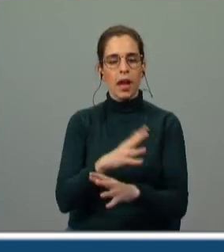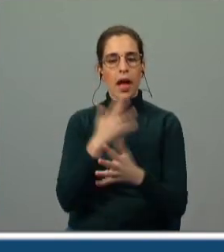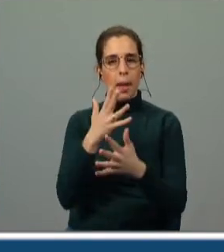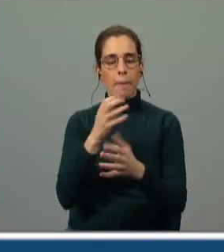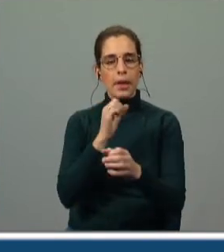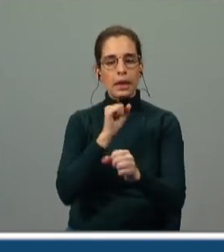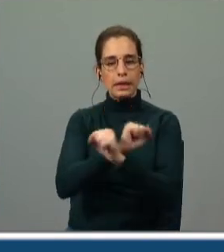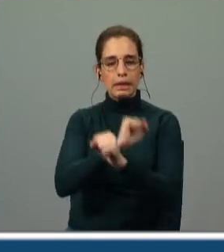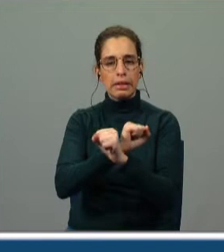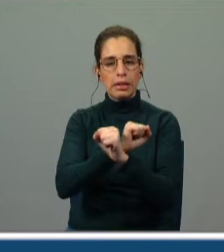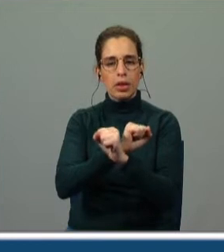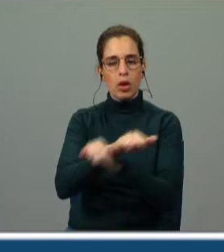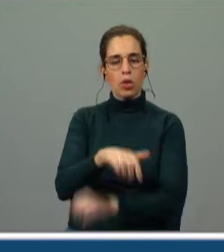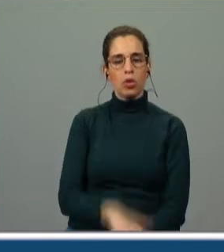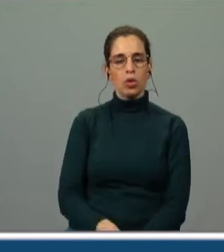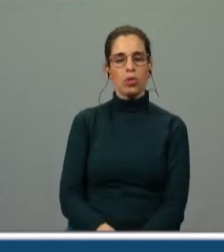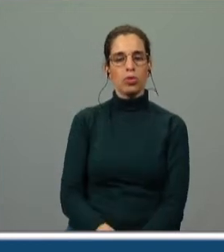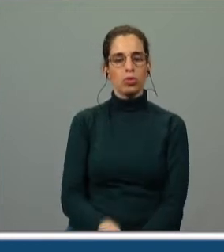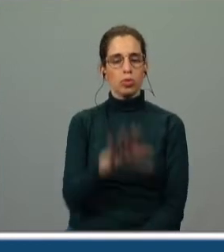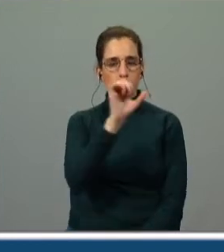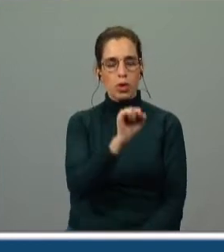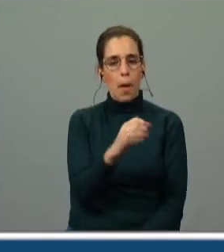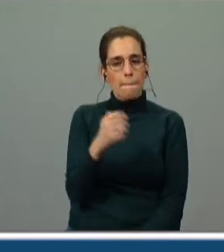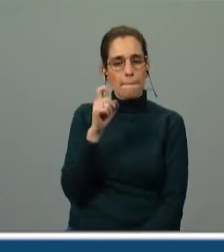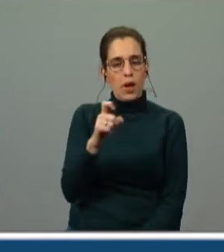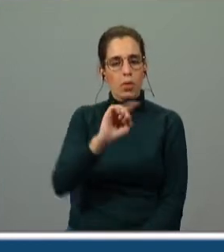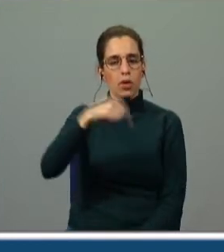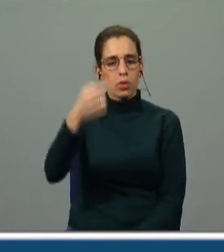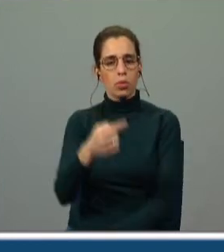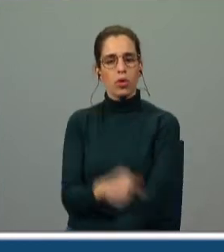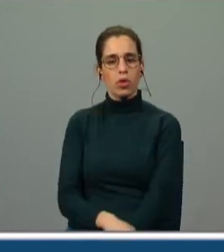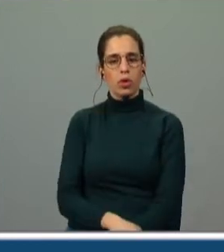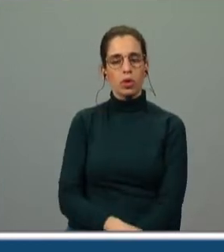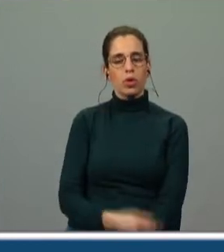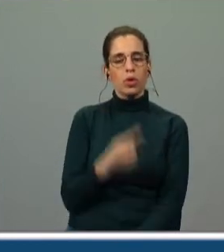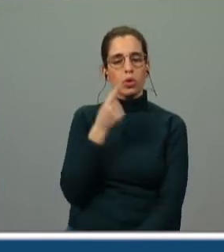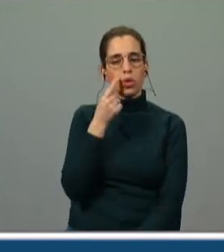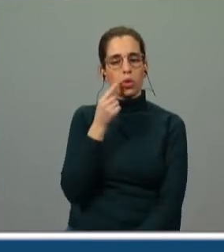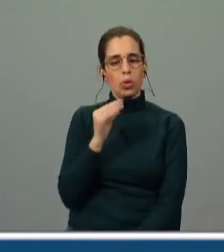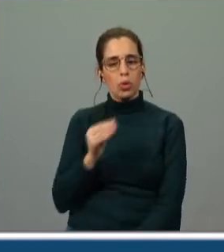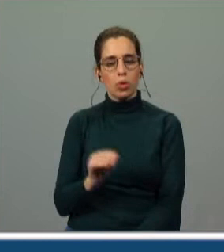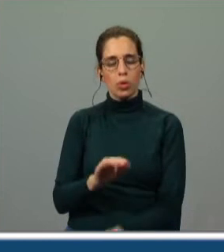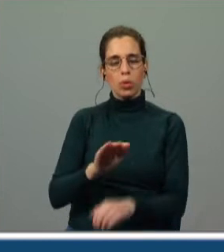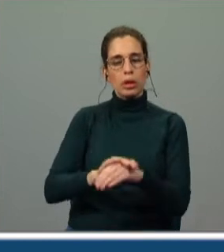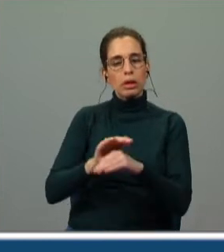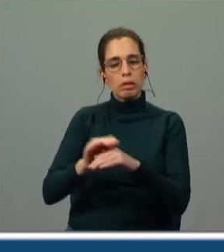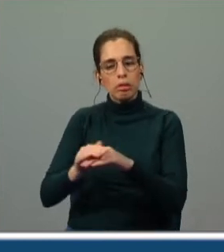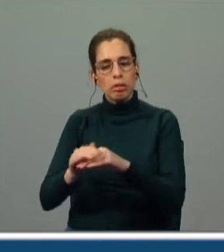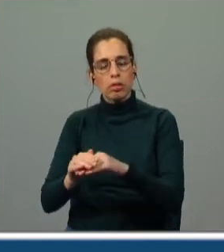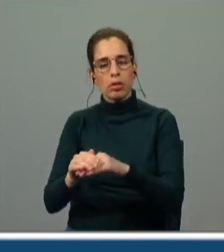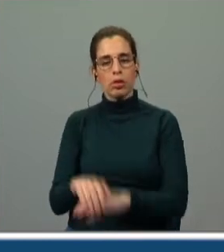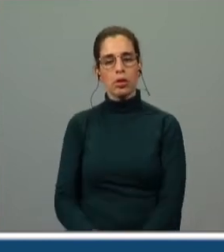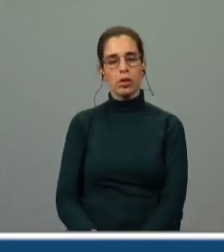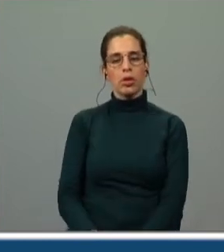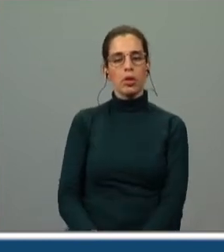estava atando um dos dures ministros rigorosos. E depois, nos meninos, atentando, que tão queridos tinha e tão mimosos, cuja orfandade,